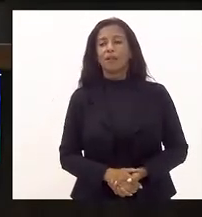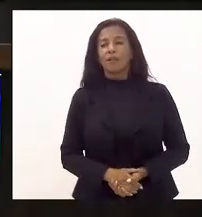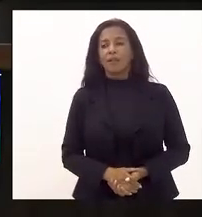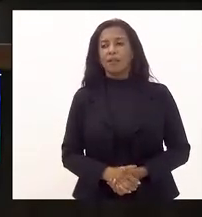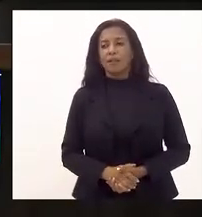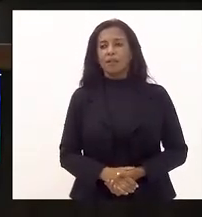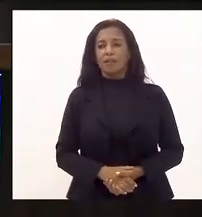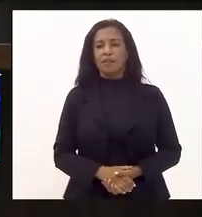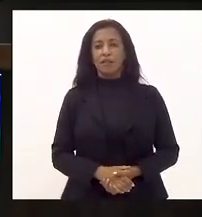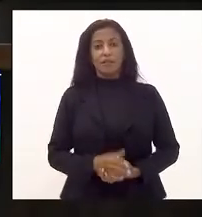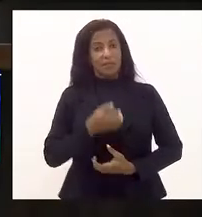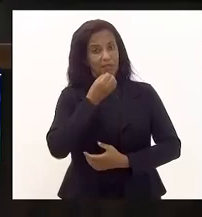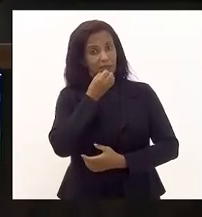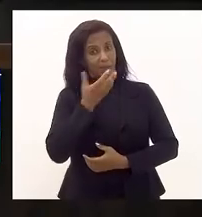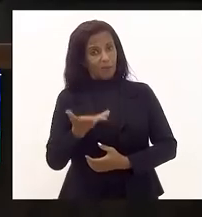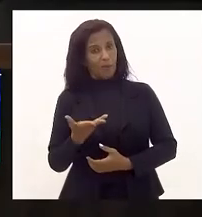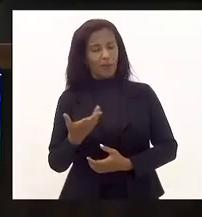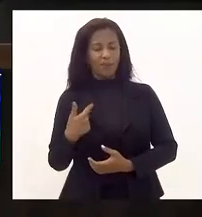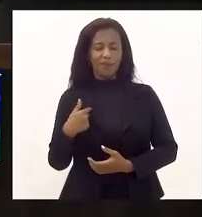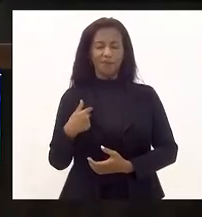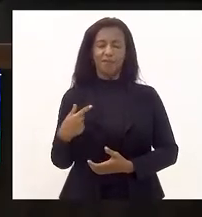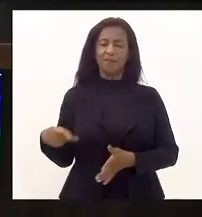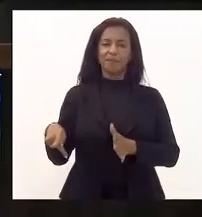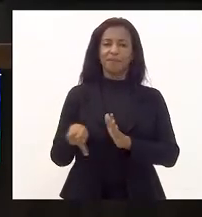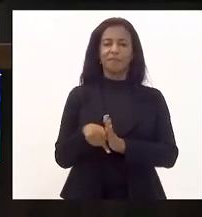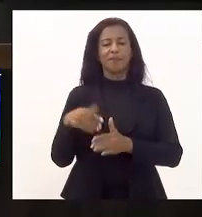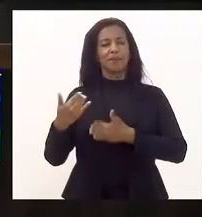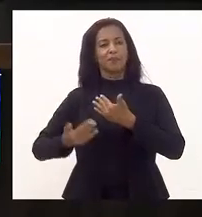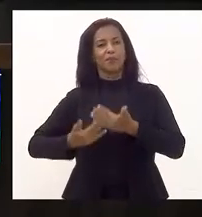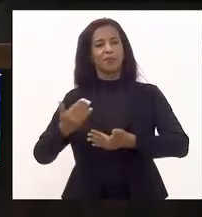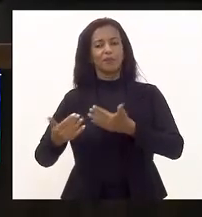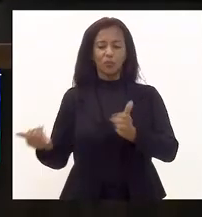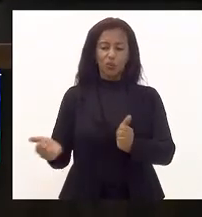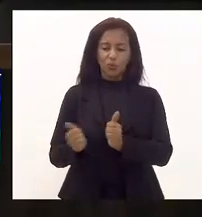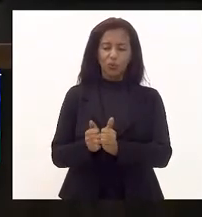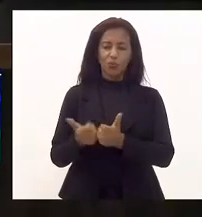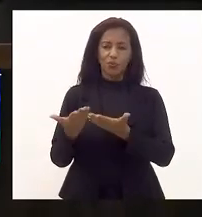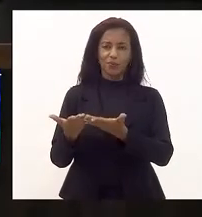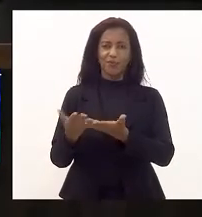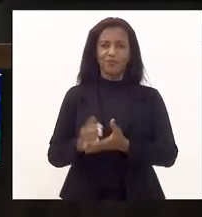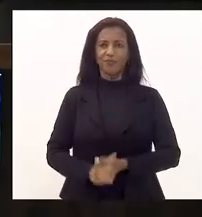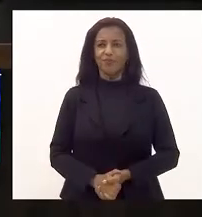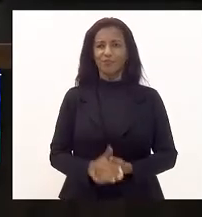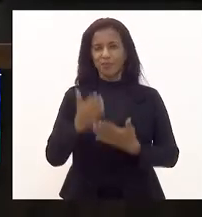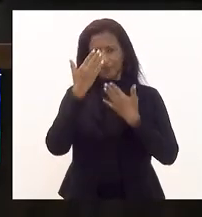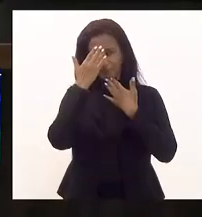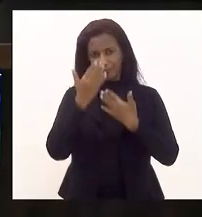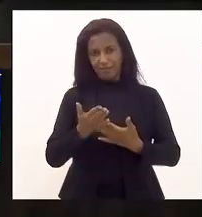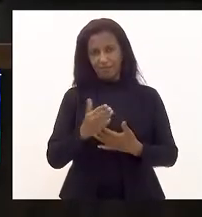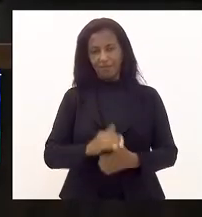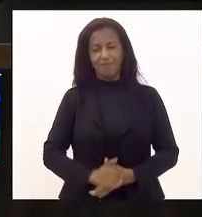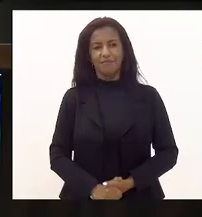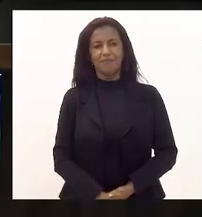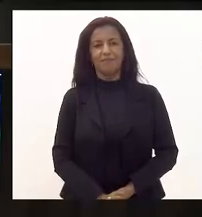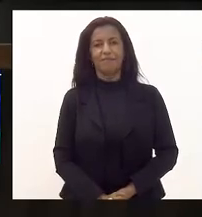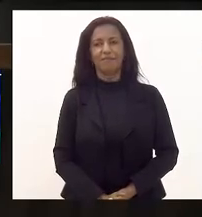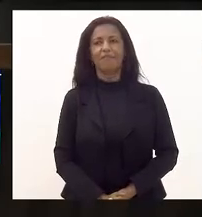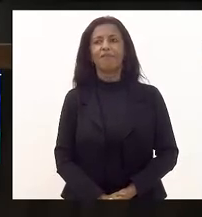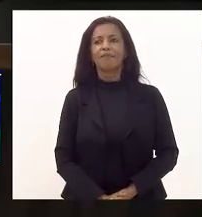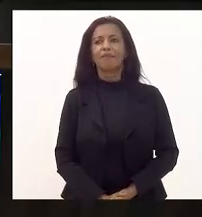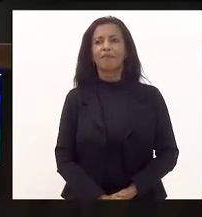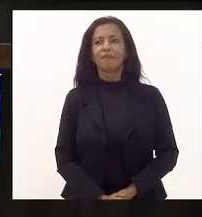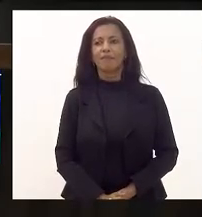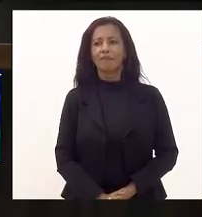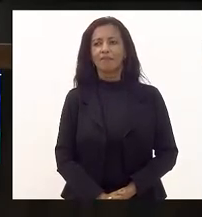e que bom fazer parte desse processo histórico com vossa excelência. Muito obrigada. Convido